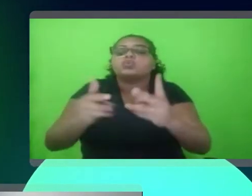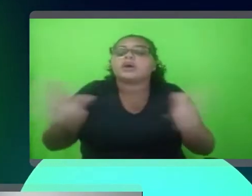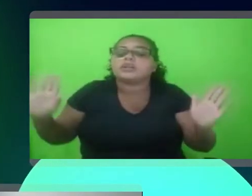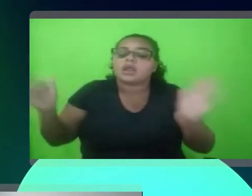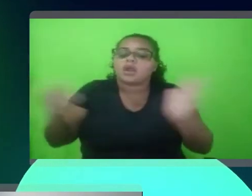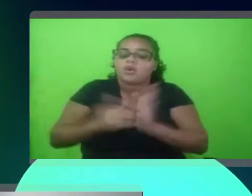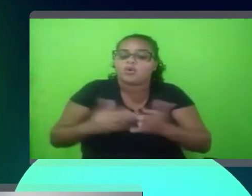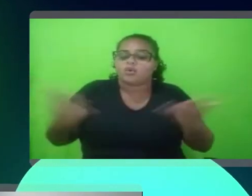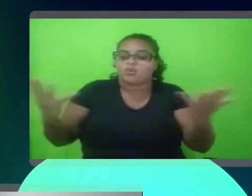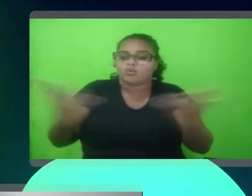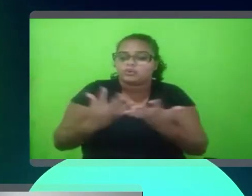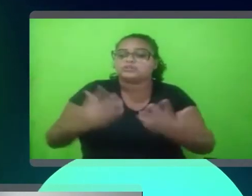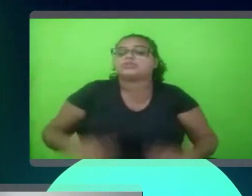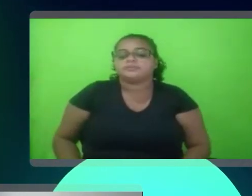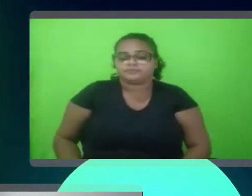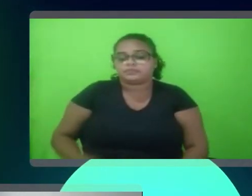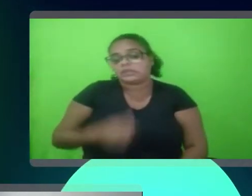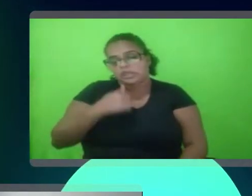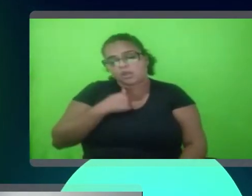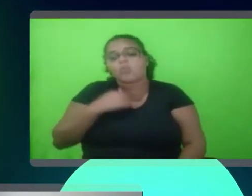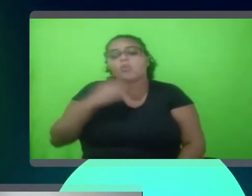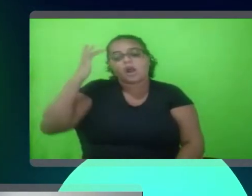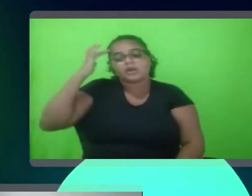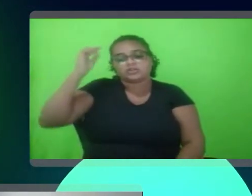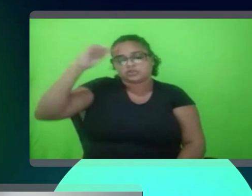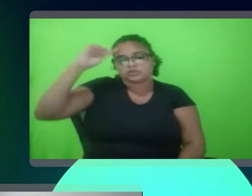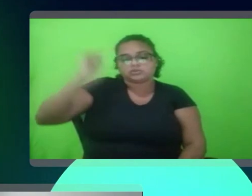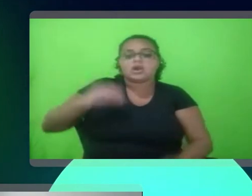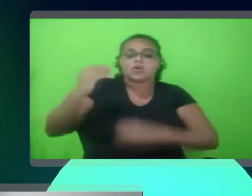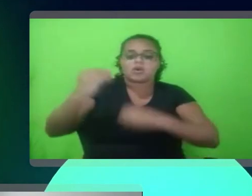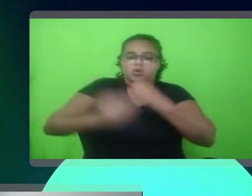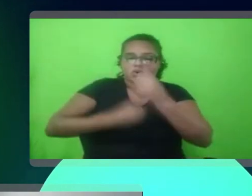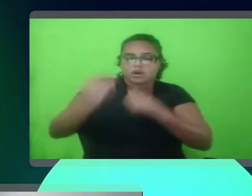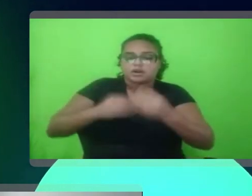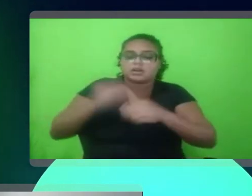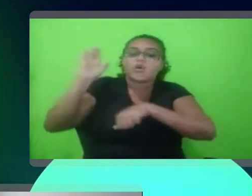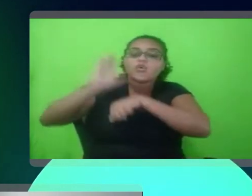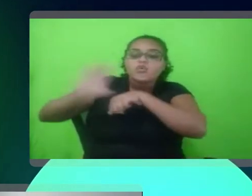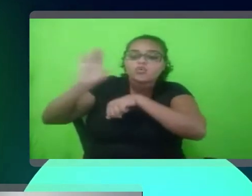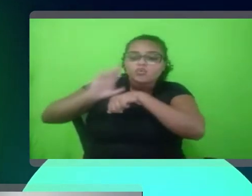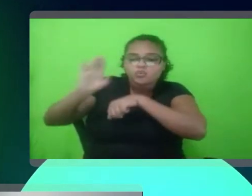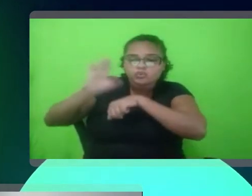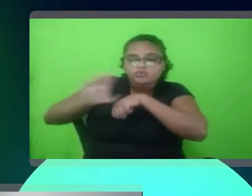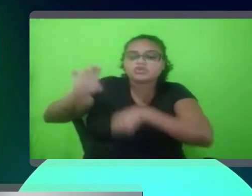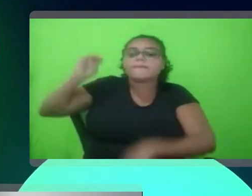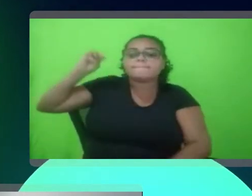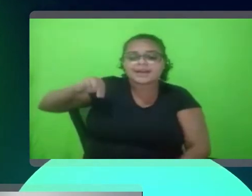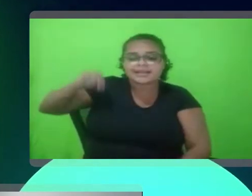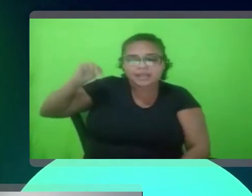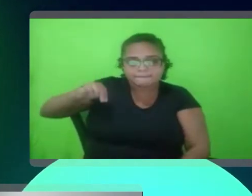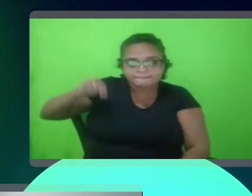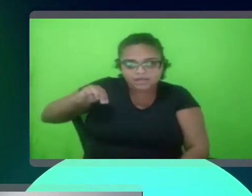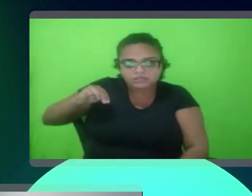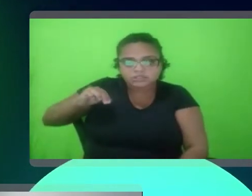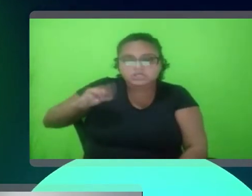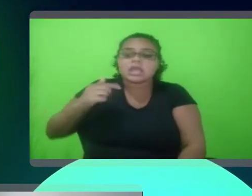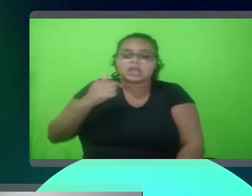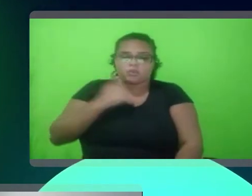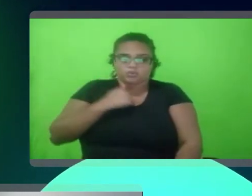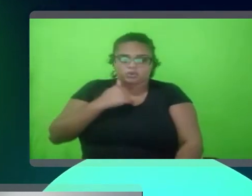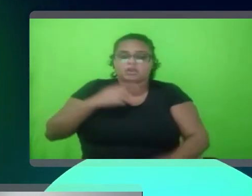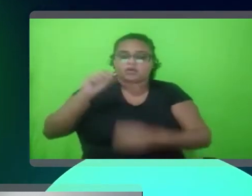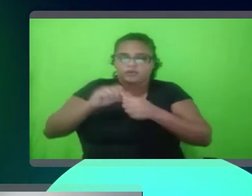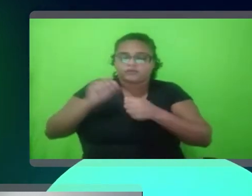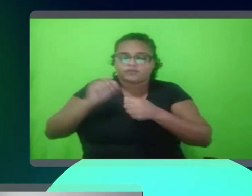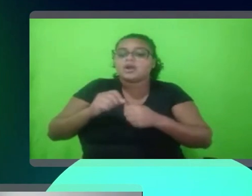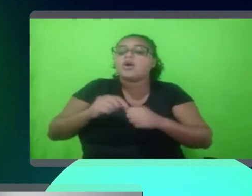você está hoje? Tá, é, eu acho que assim, é, não sei como é que funciona, né, o curso de matemática aí, é, mas eu vou, vou falar um pouquinho do que